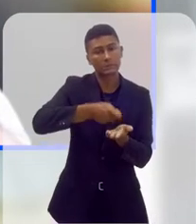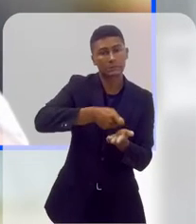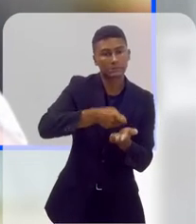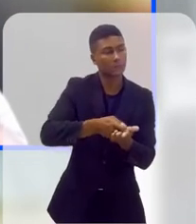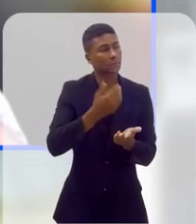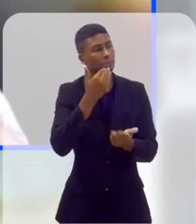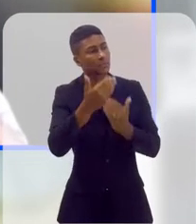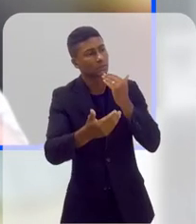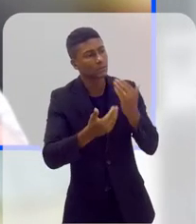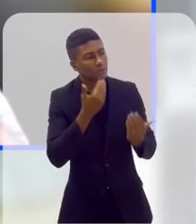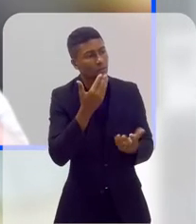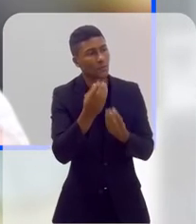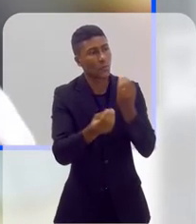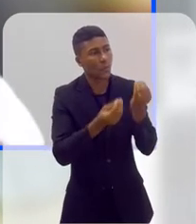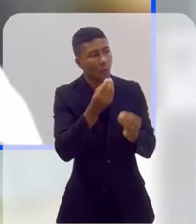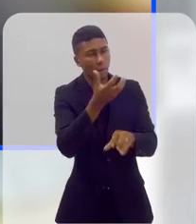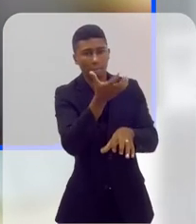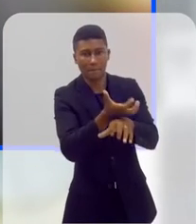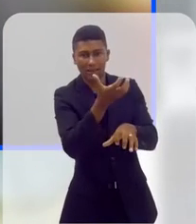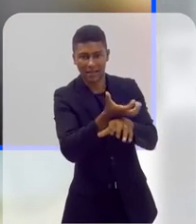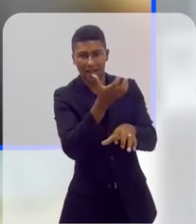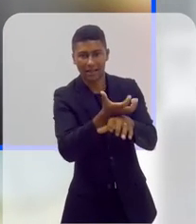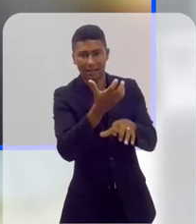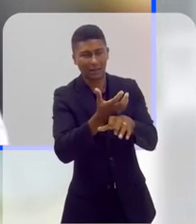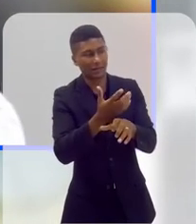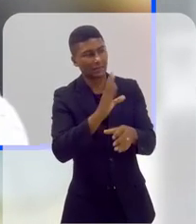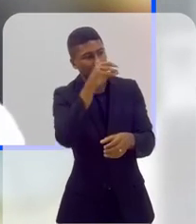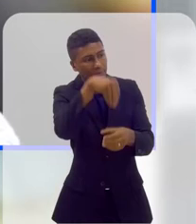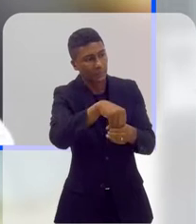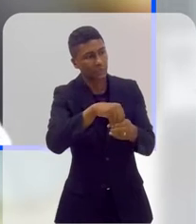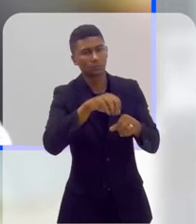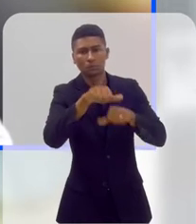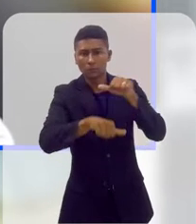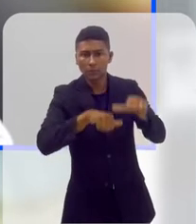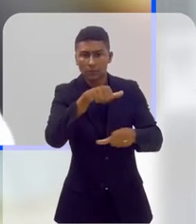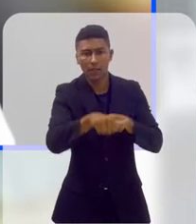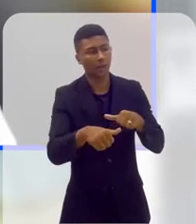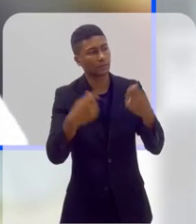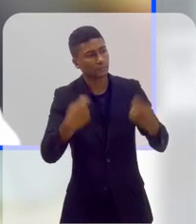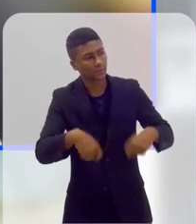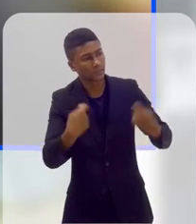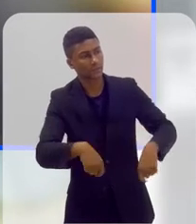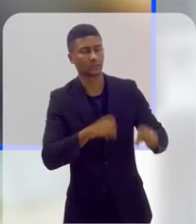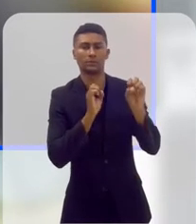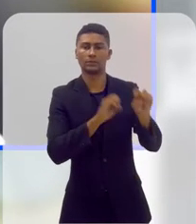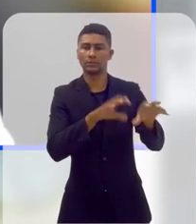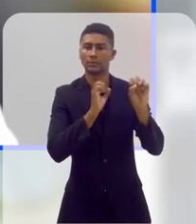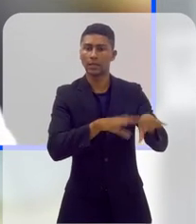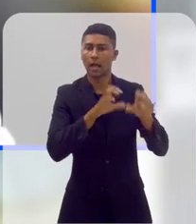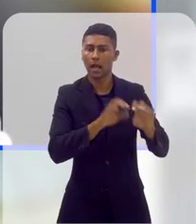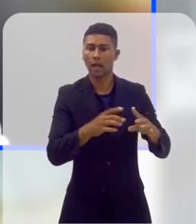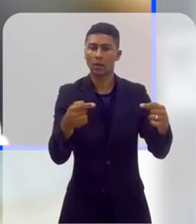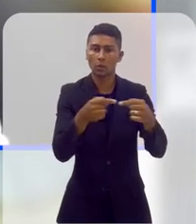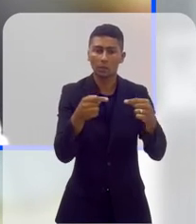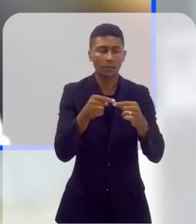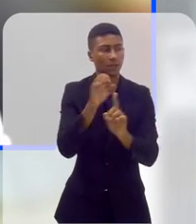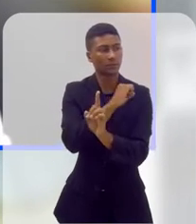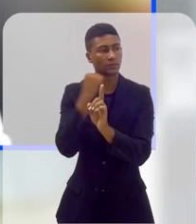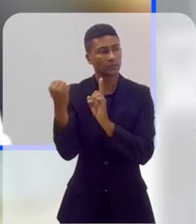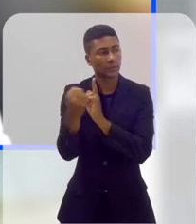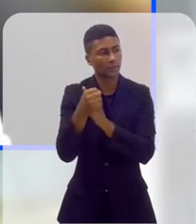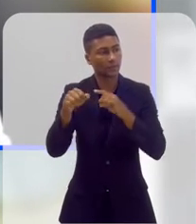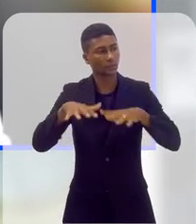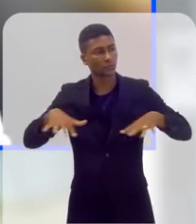exige da universidade também, né, uma mudança curricular, um ensino diferenciado, né, um ensino que tenha relação profunda também